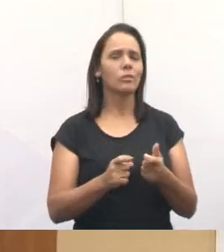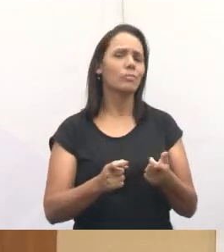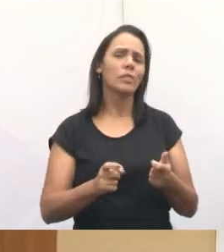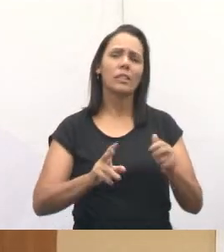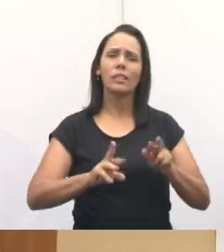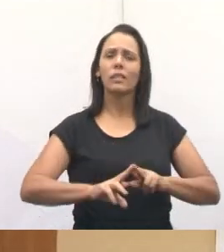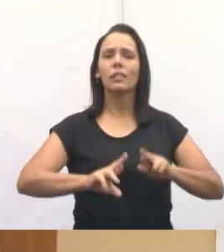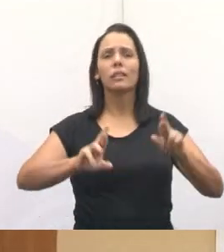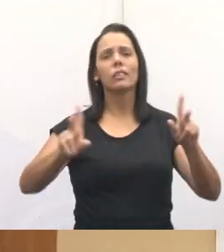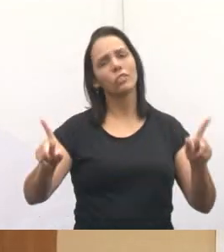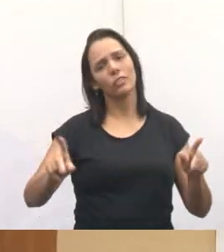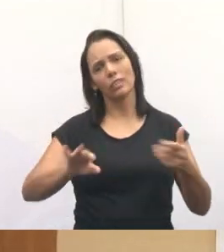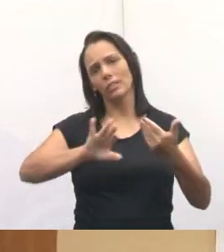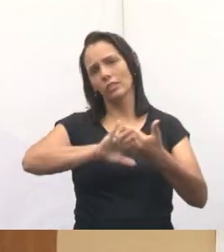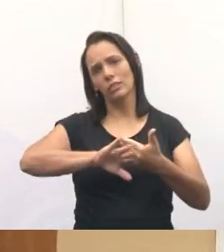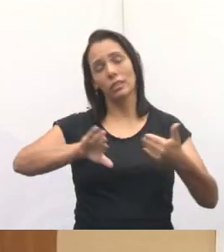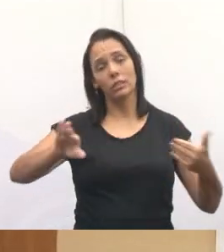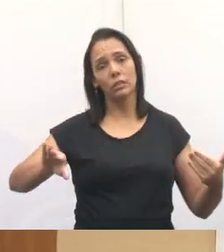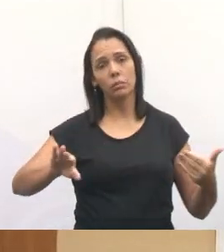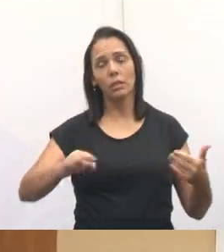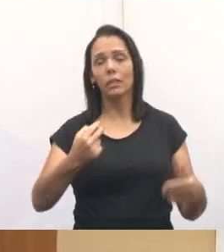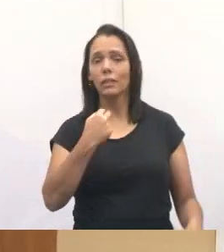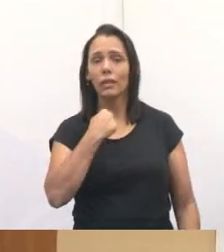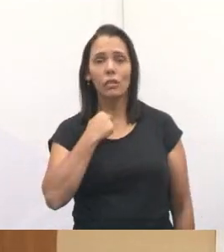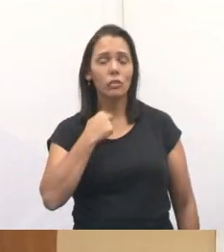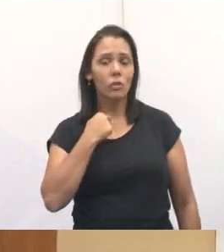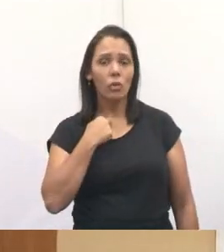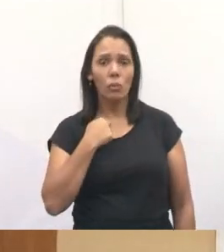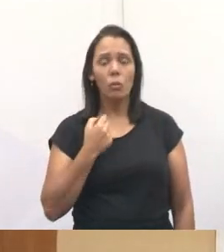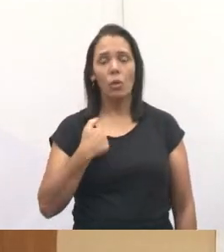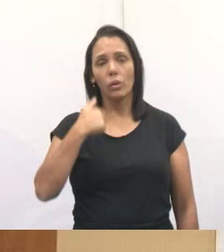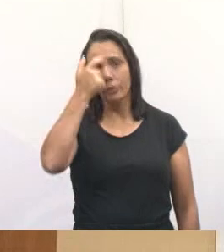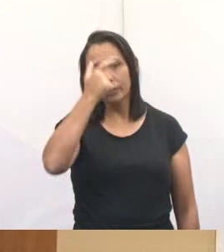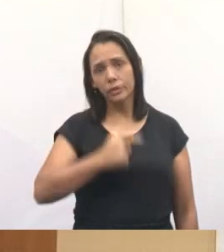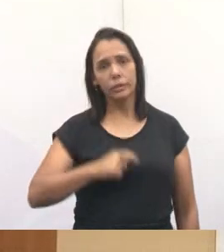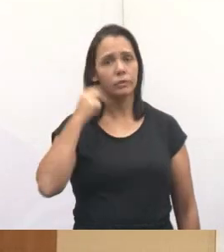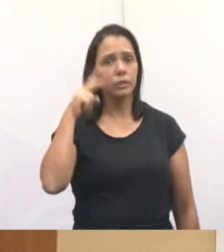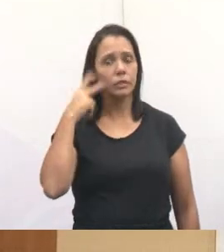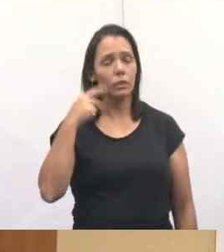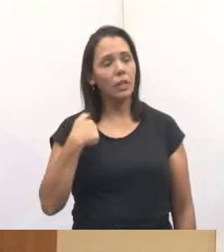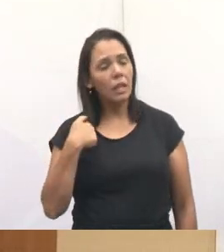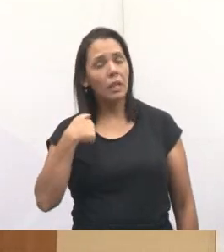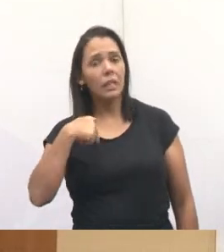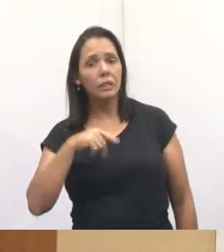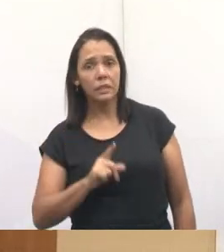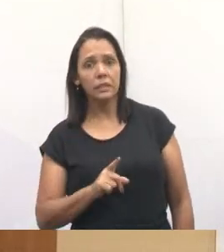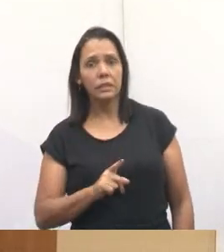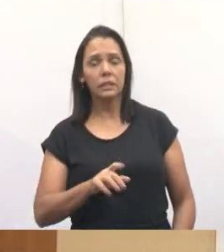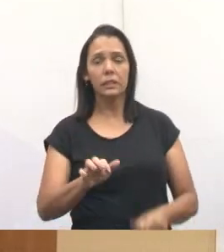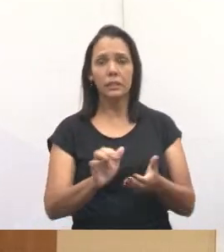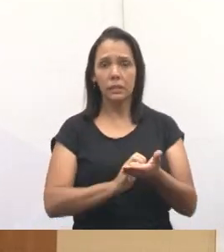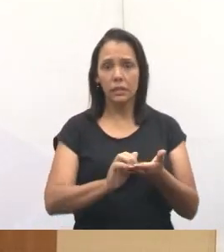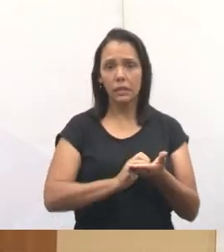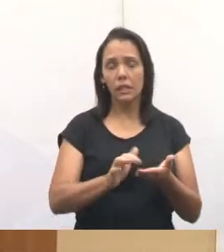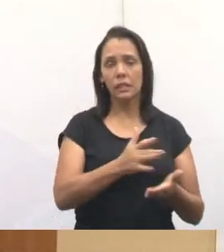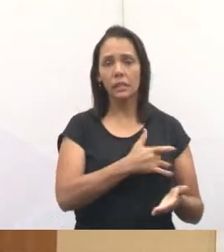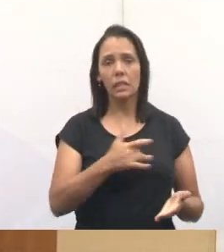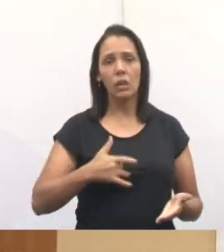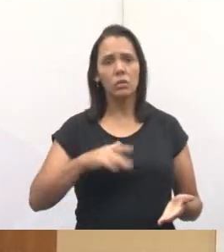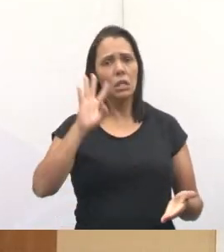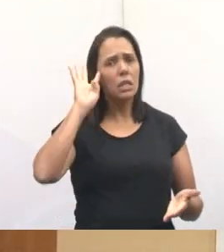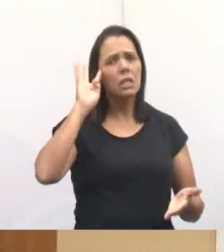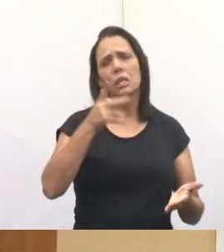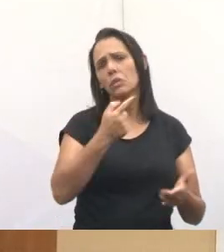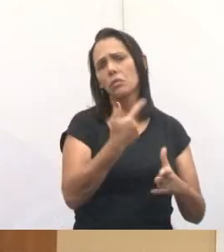nada a ver com a outra. Eu não posso simplesmente, eu como vereadora, ir lá na Secretaria da Saúde e